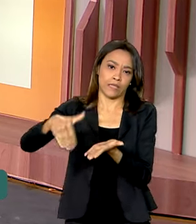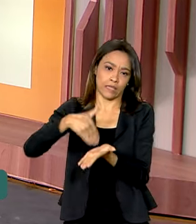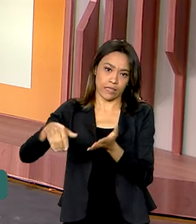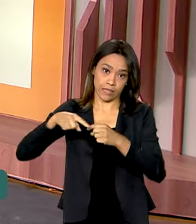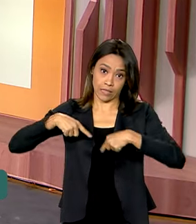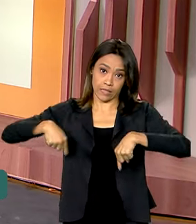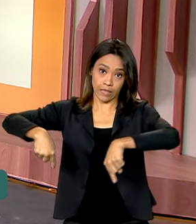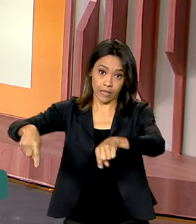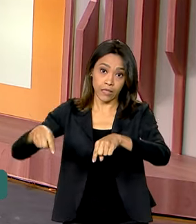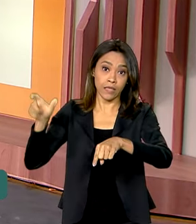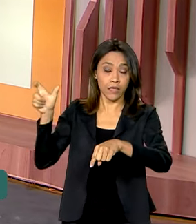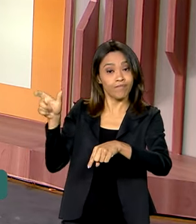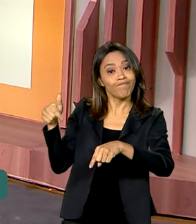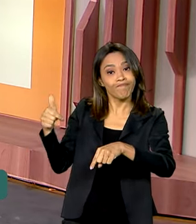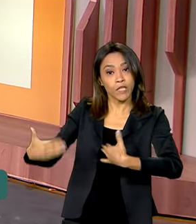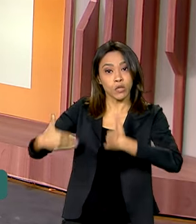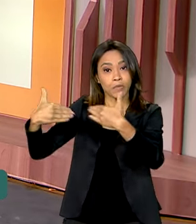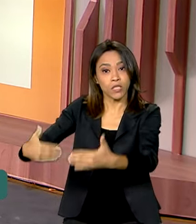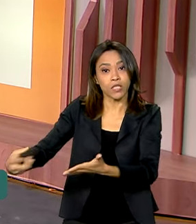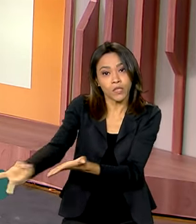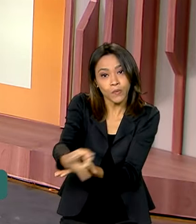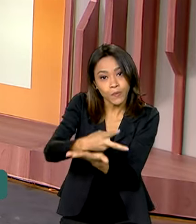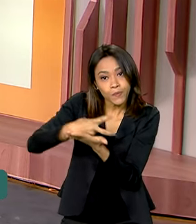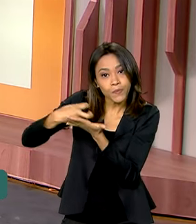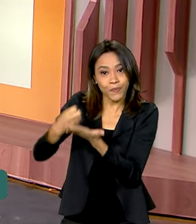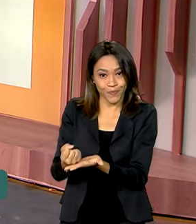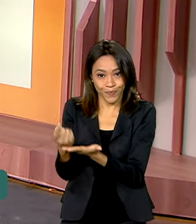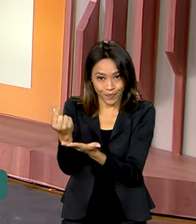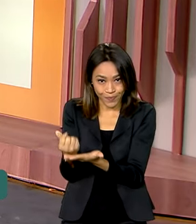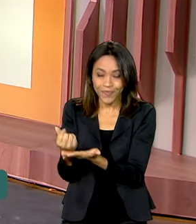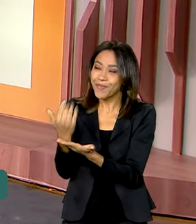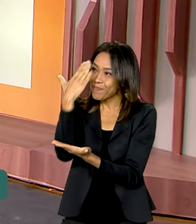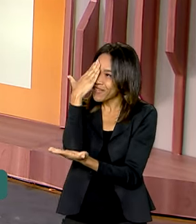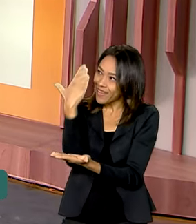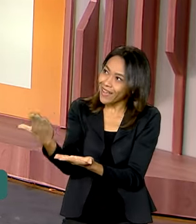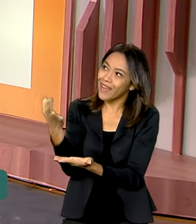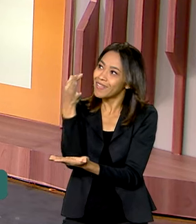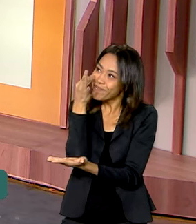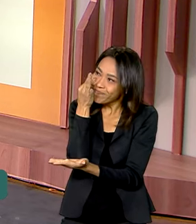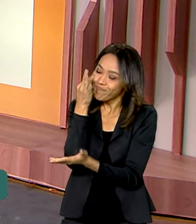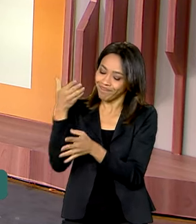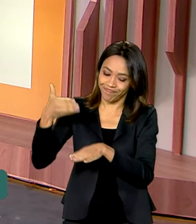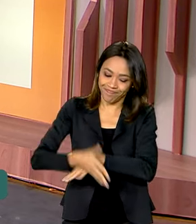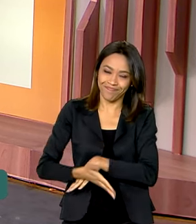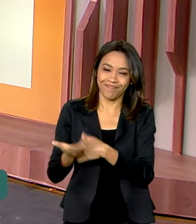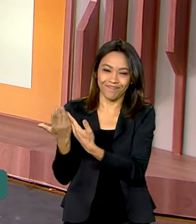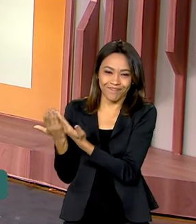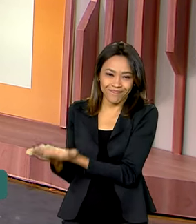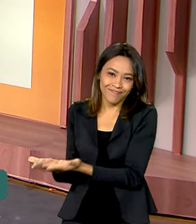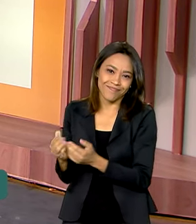Ministério da Fazenda. Bom dia, diretor. Obrigada pela participação aqui no nosso Brasil em Dia.